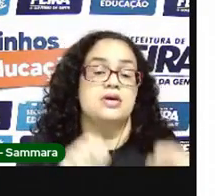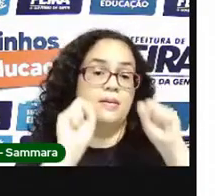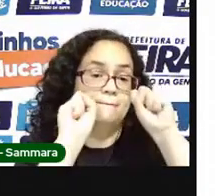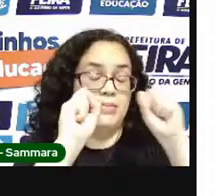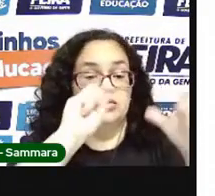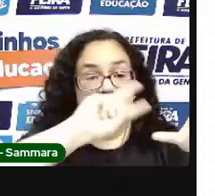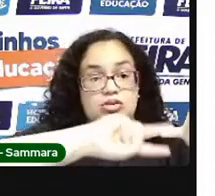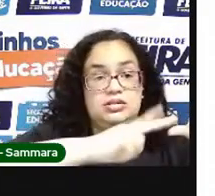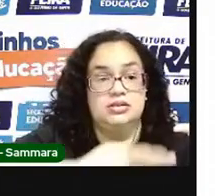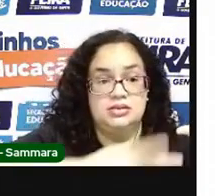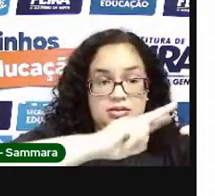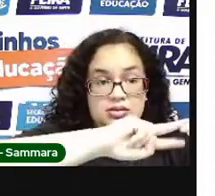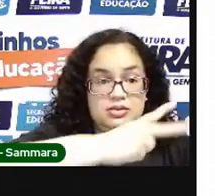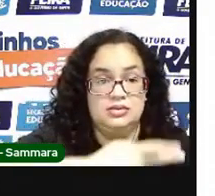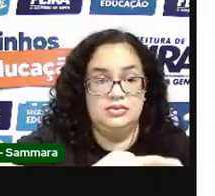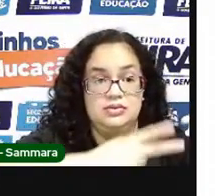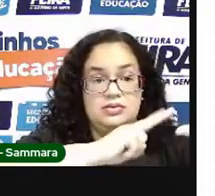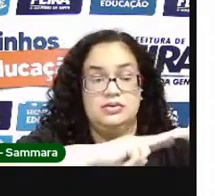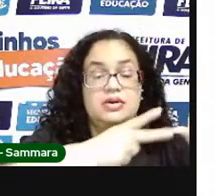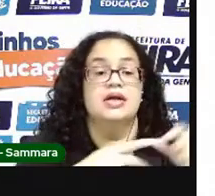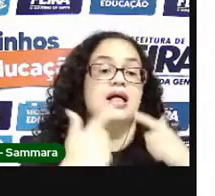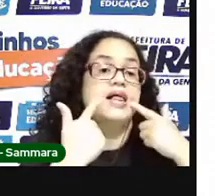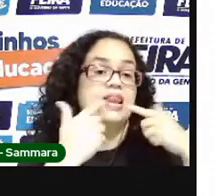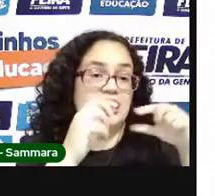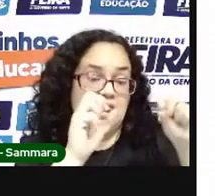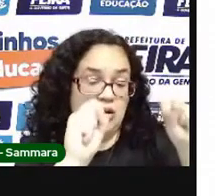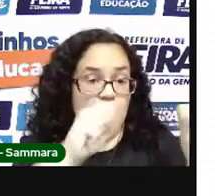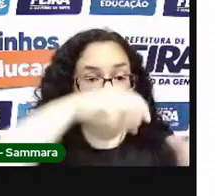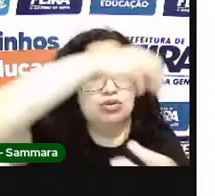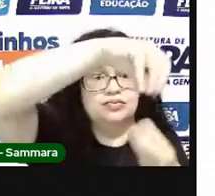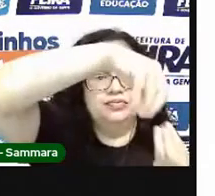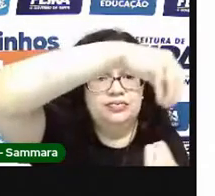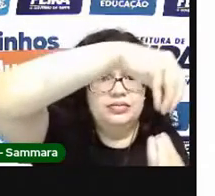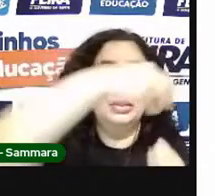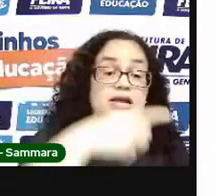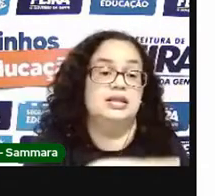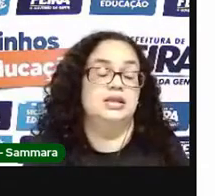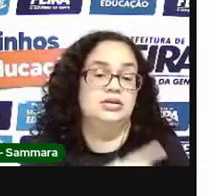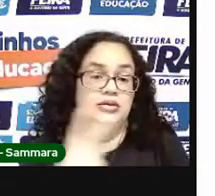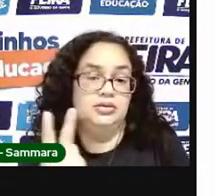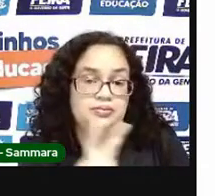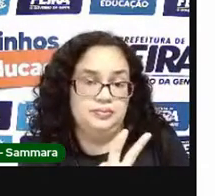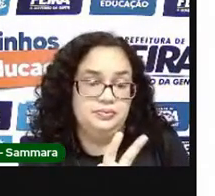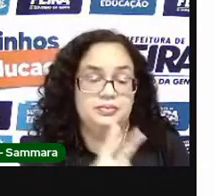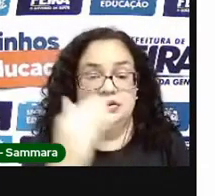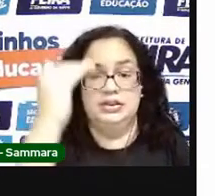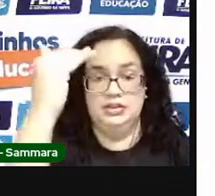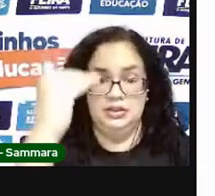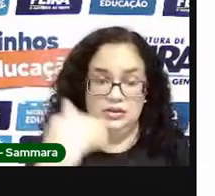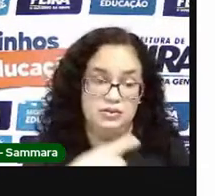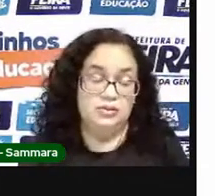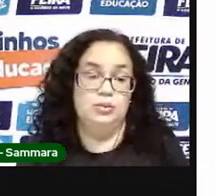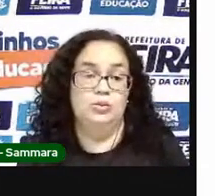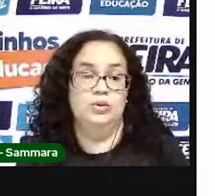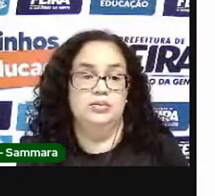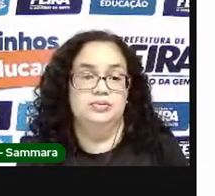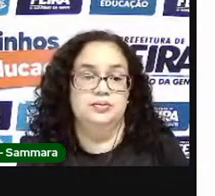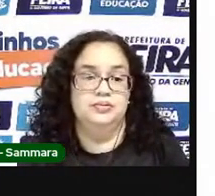classificada como linguagem mista. Por ter os dois. Embaixo, nós temos o quê?